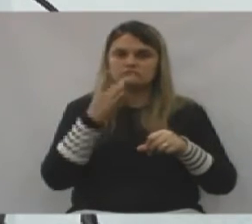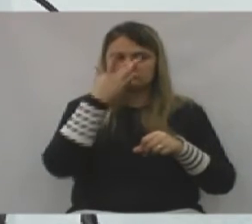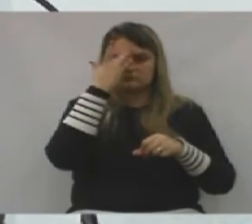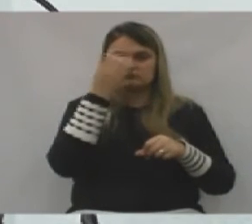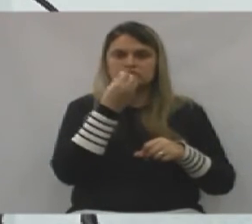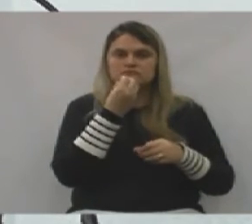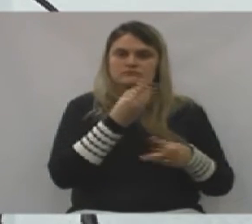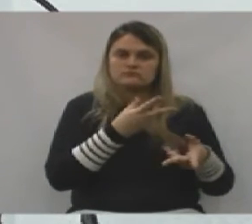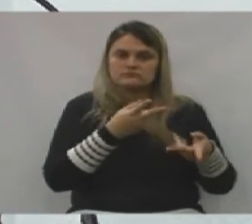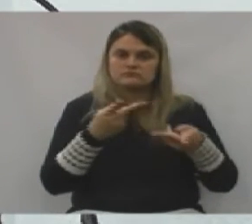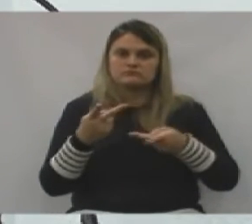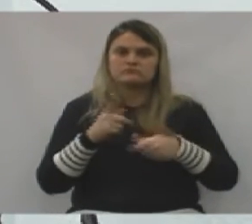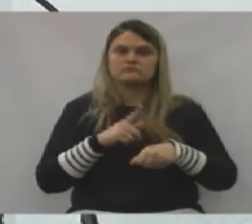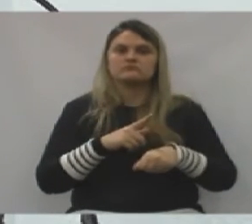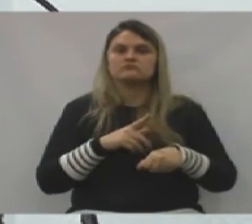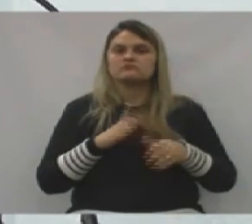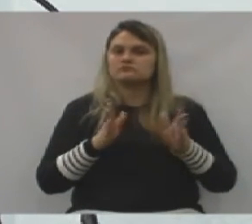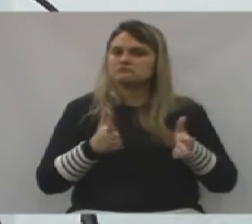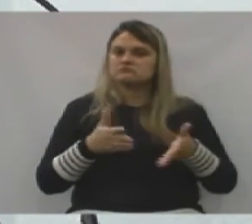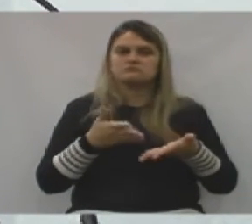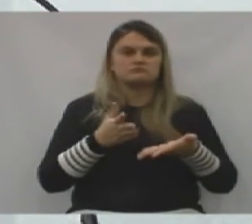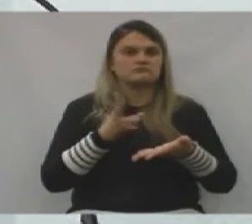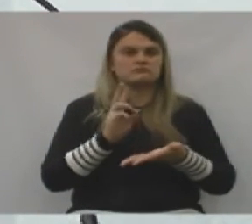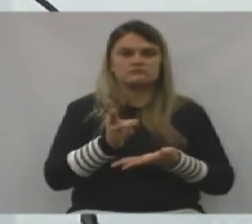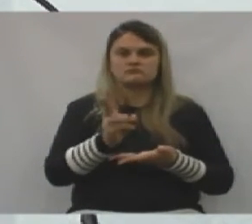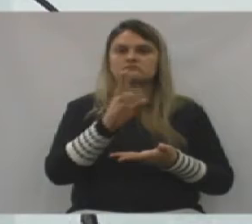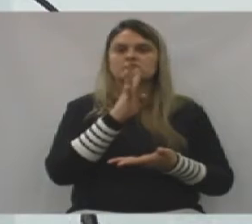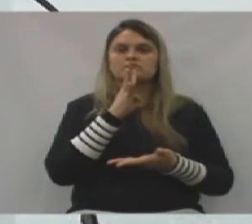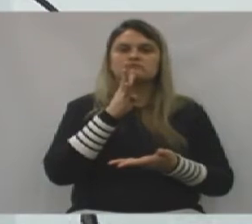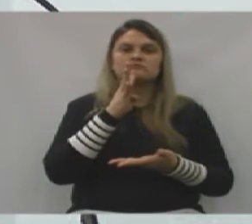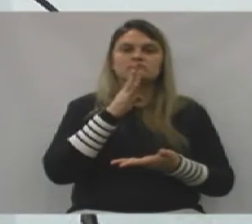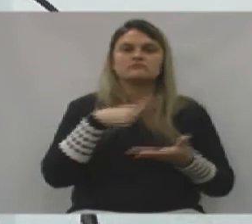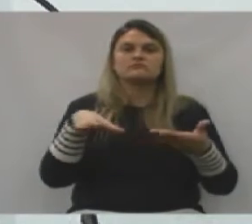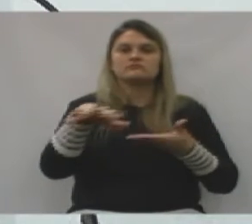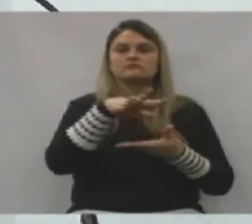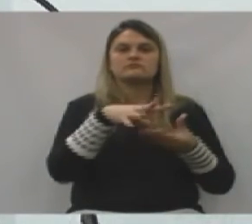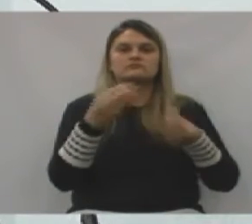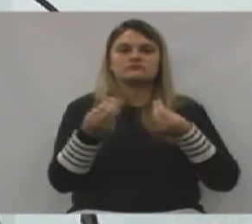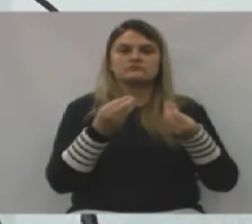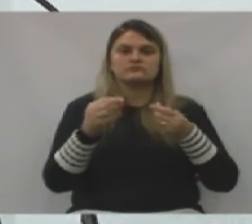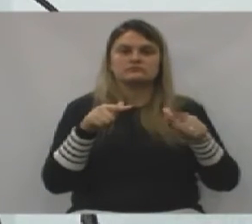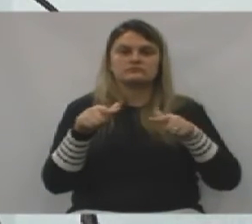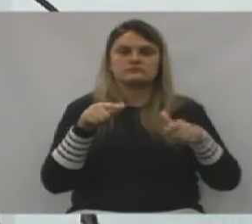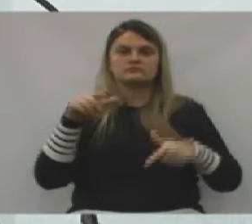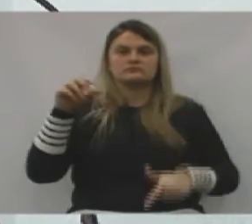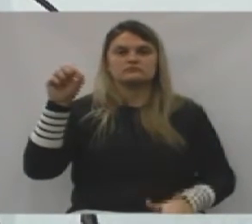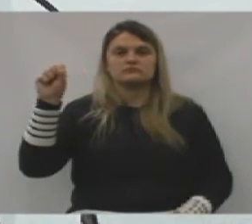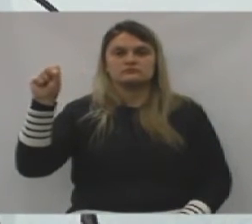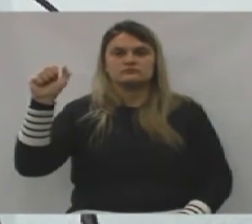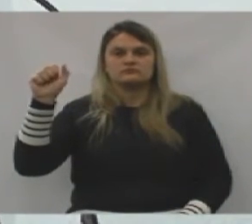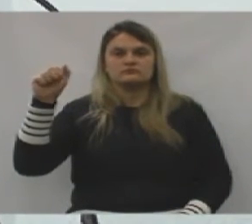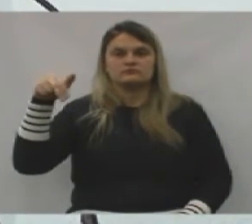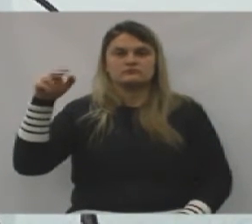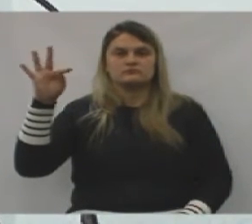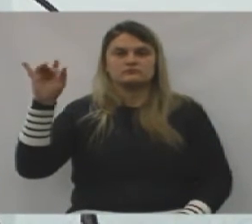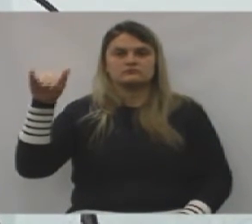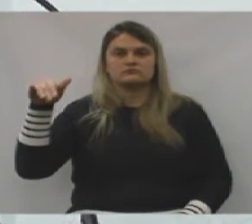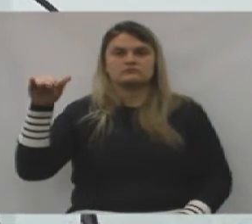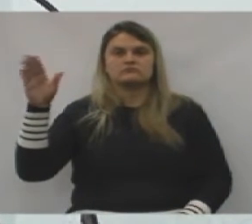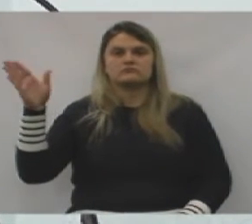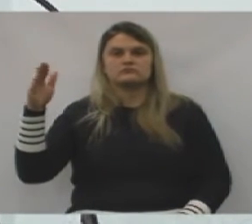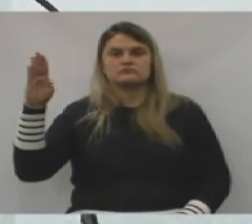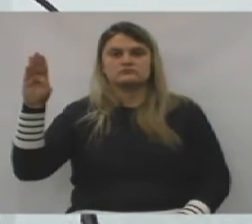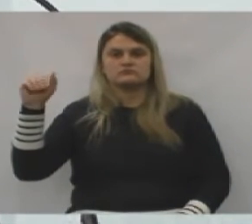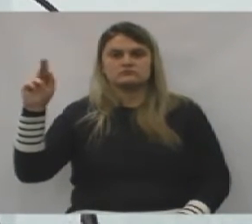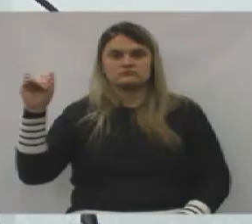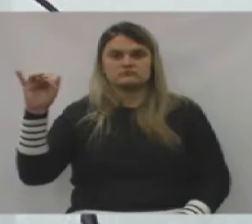hoje e sempre, e cada dia mais, graças a Deus, estão conhecendo a maneira de trabalho do Santinho e do Bachir, que é receber